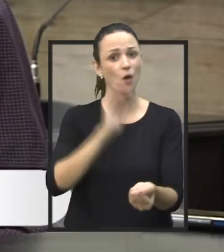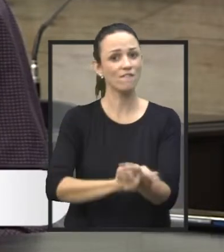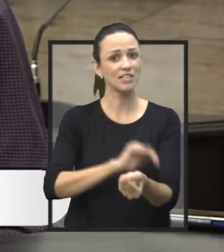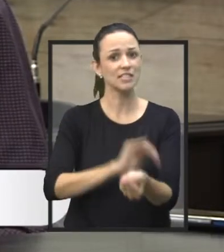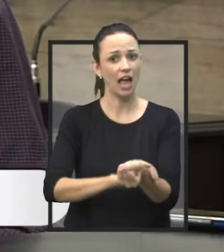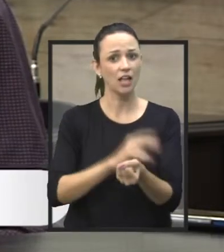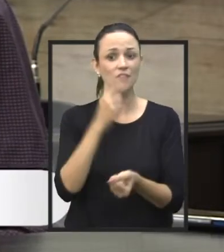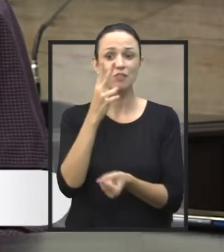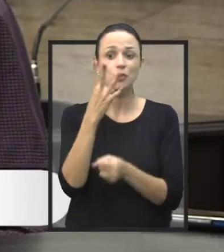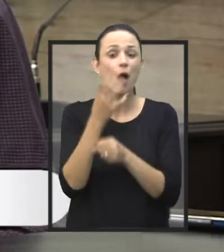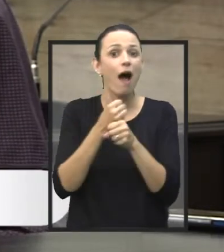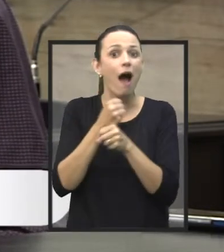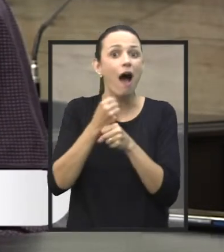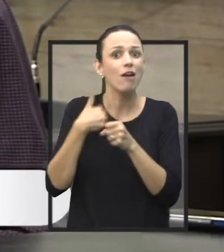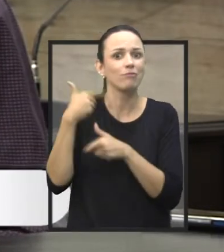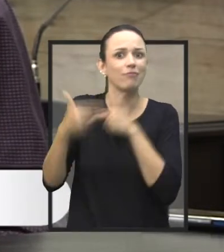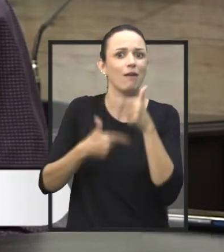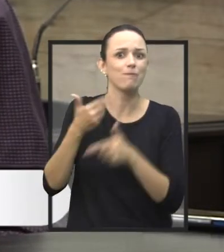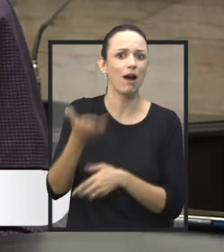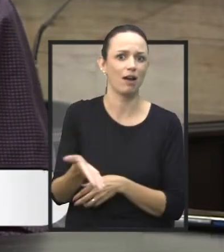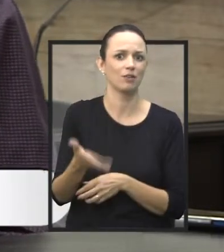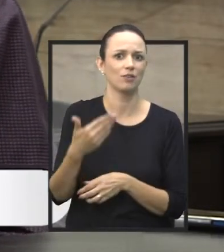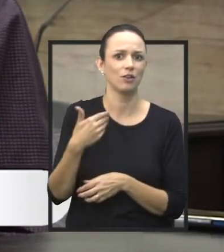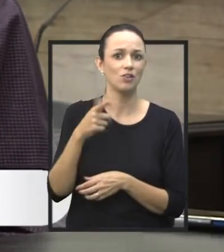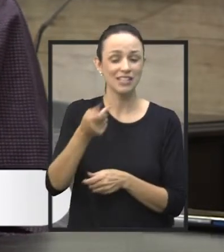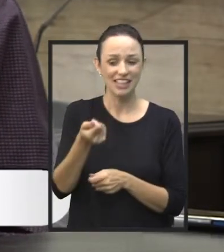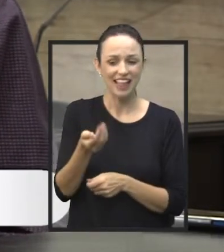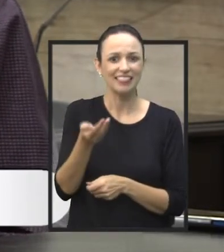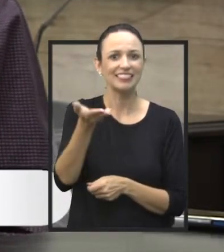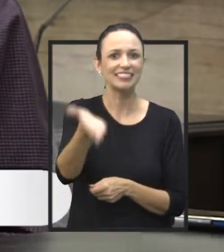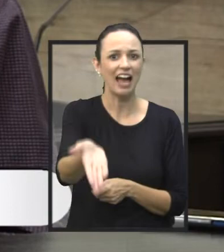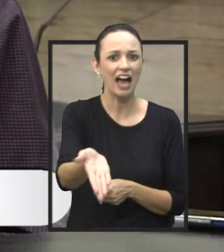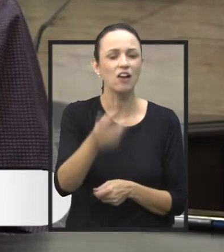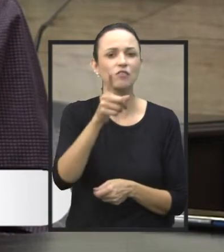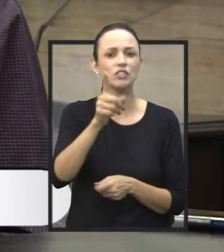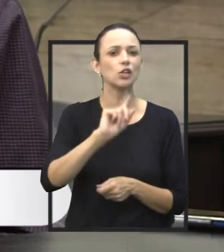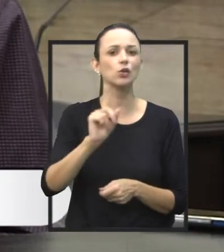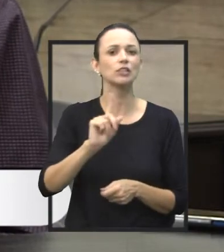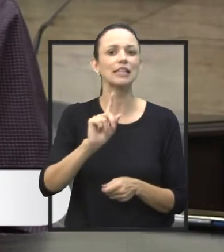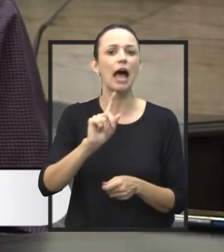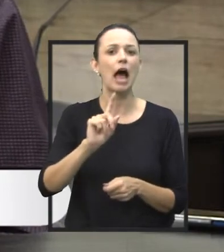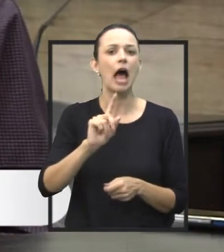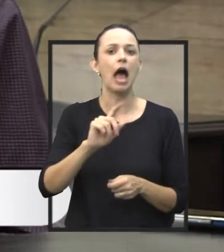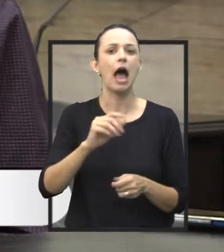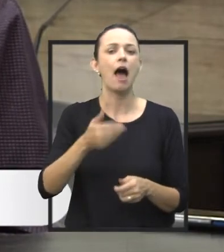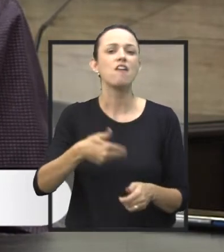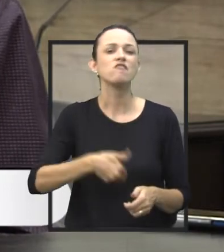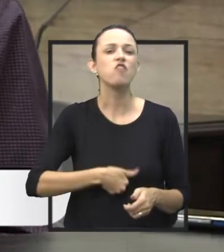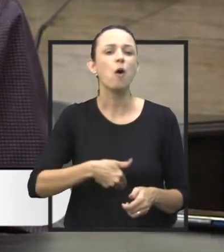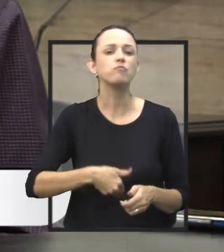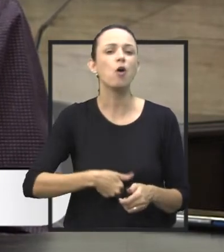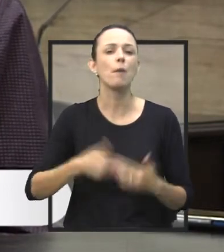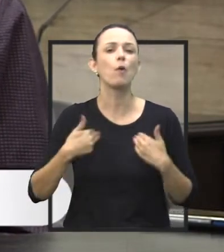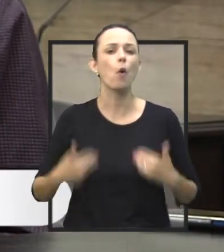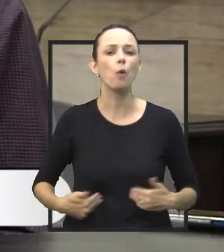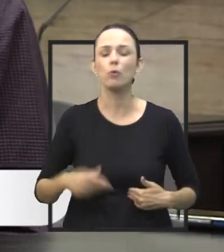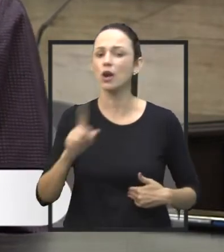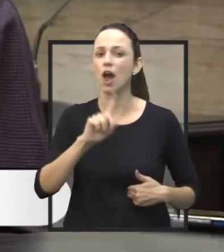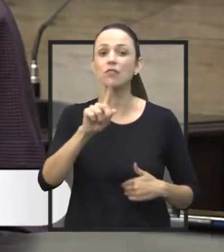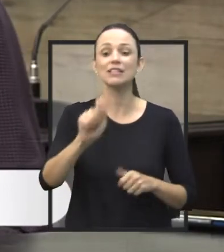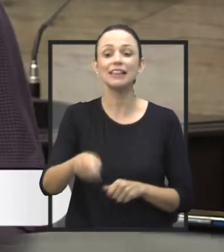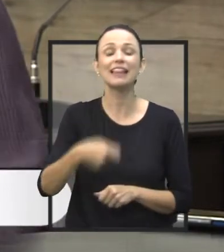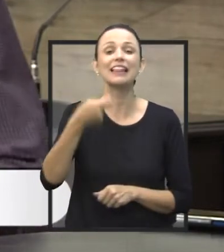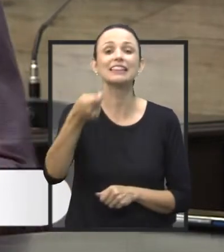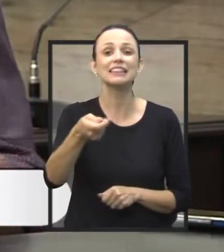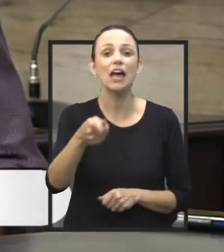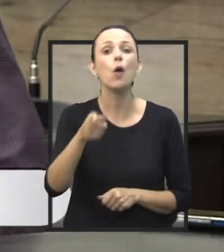24 anos, quando você está dando dinheiro para ele, você não está matando a fome física dele, você está alimentando o